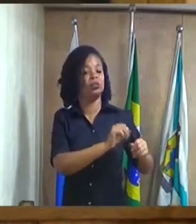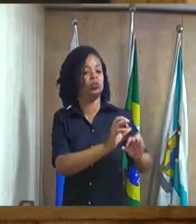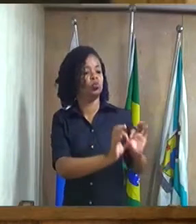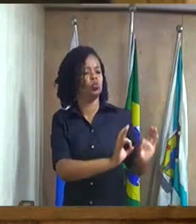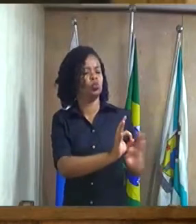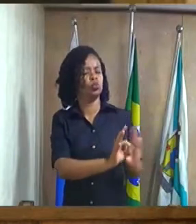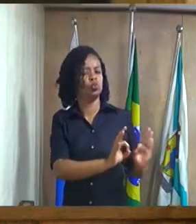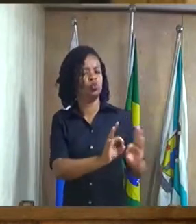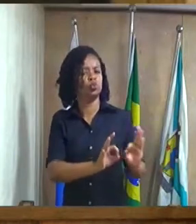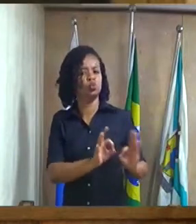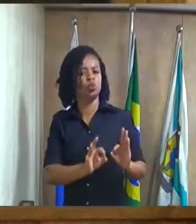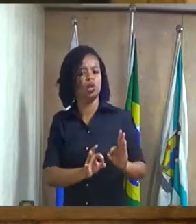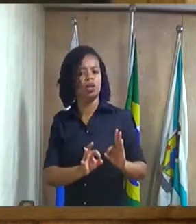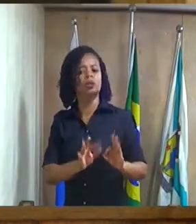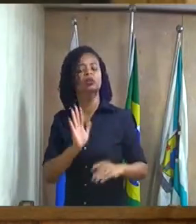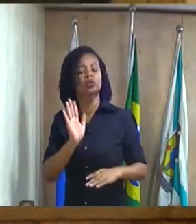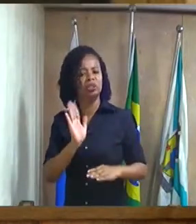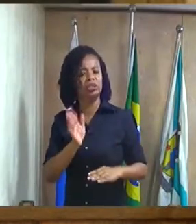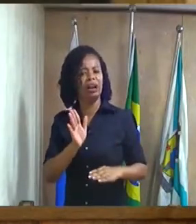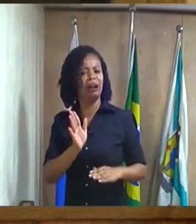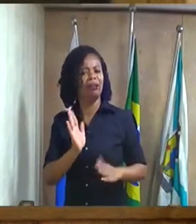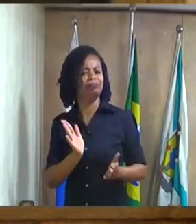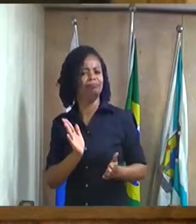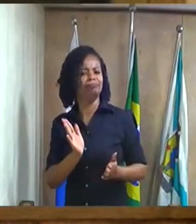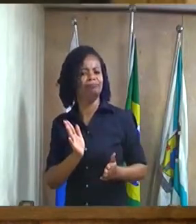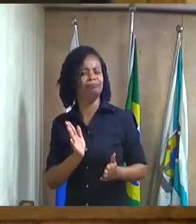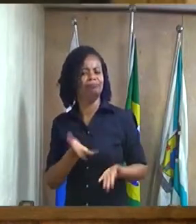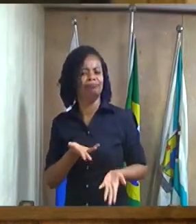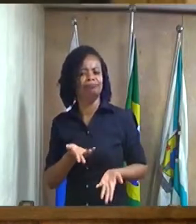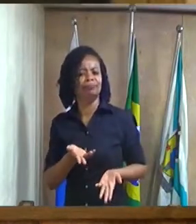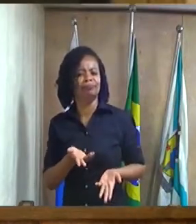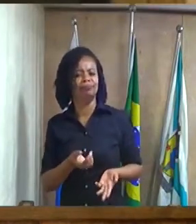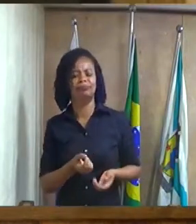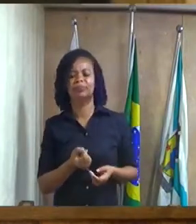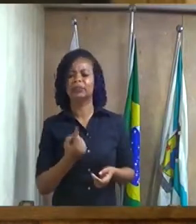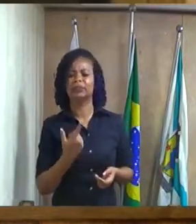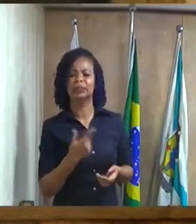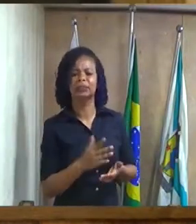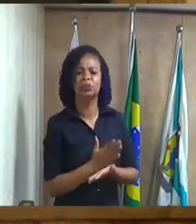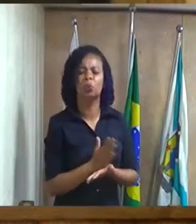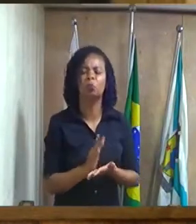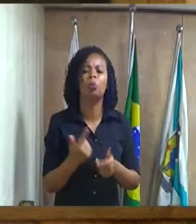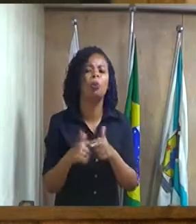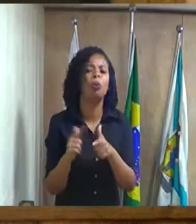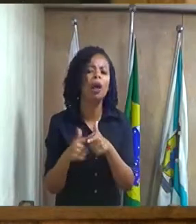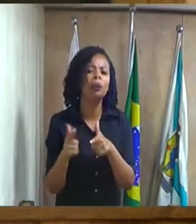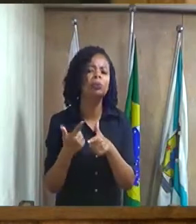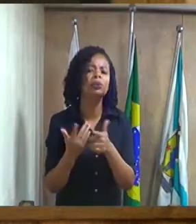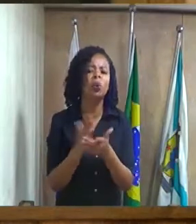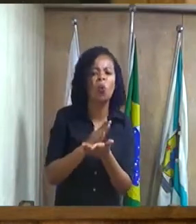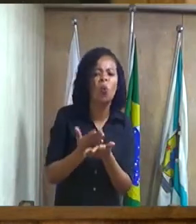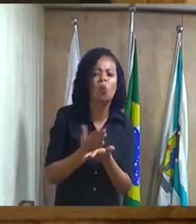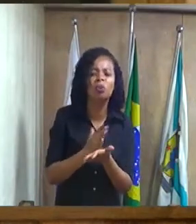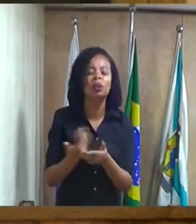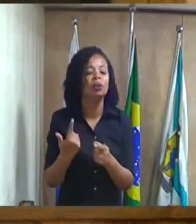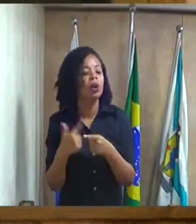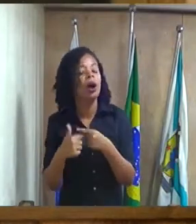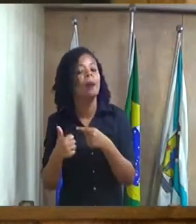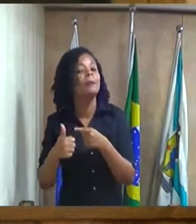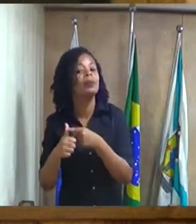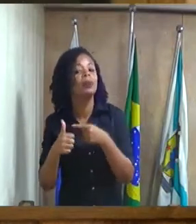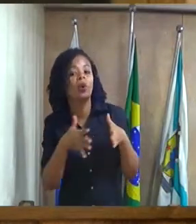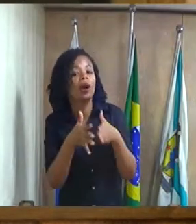aquilo então já gerou uma desconfiança e agora não tem jeito primeiro caminho é esse aqui o segundo é convidar o secretário aqui